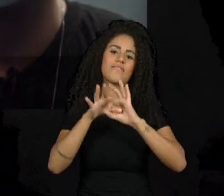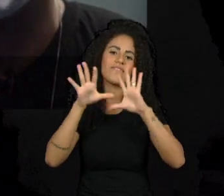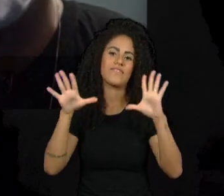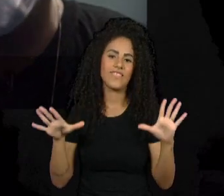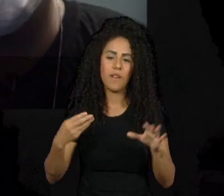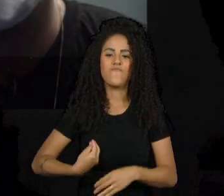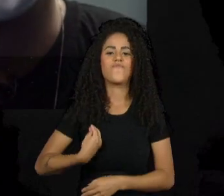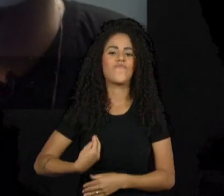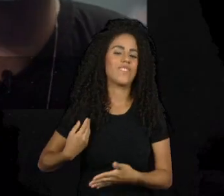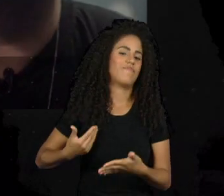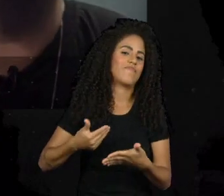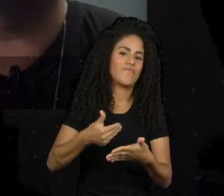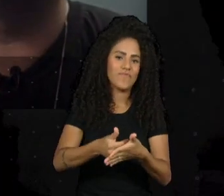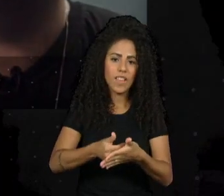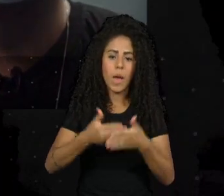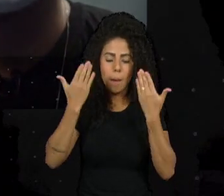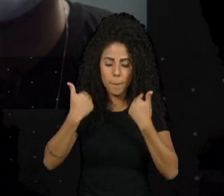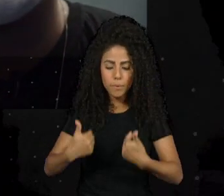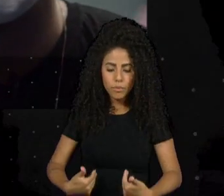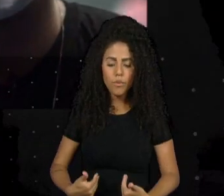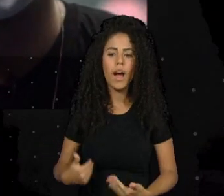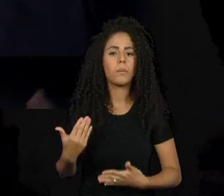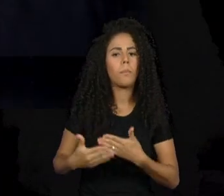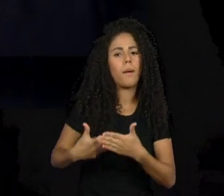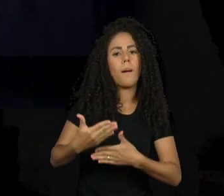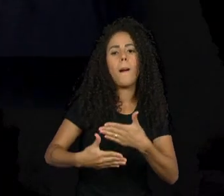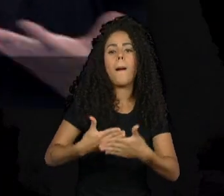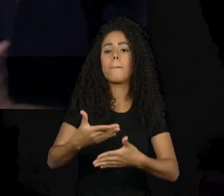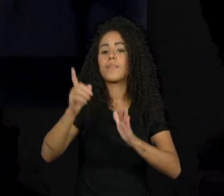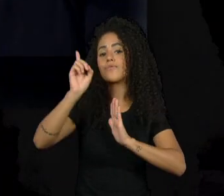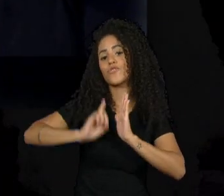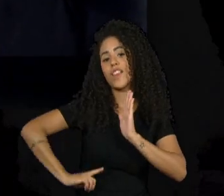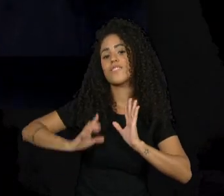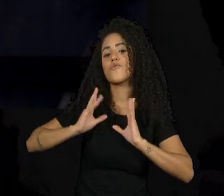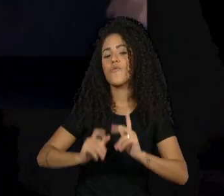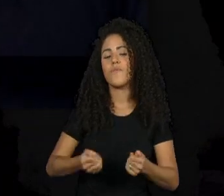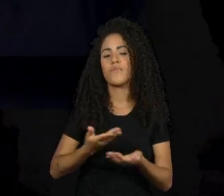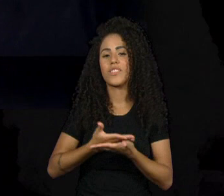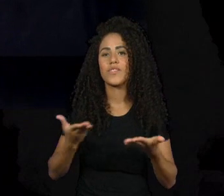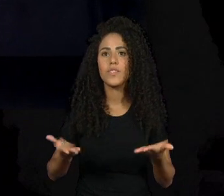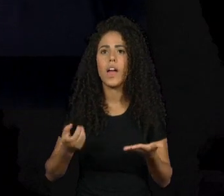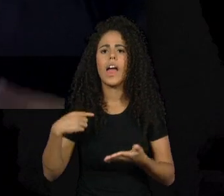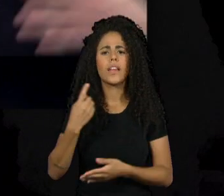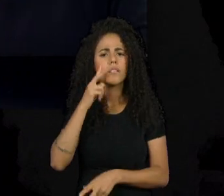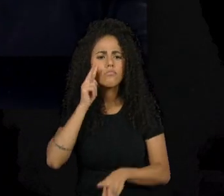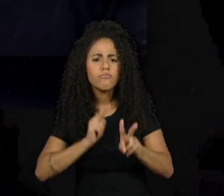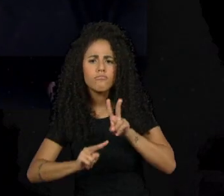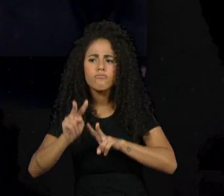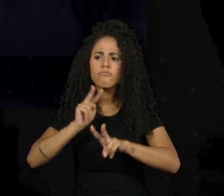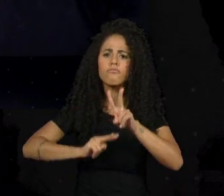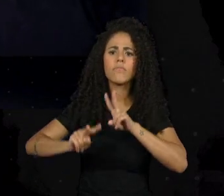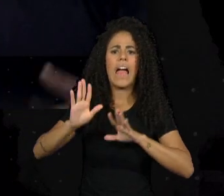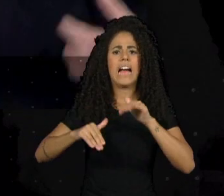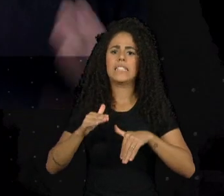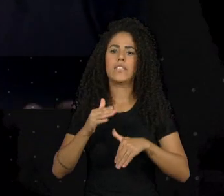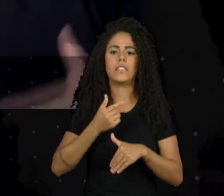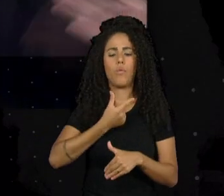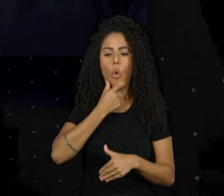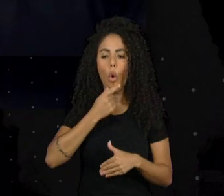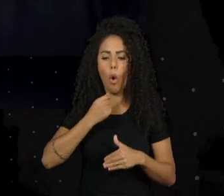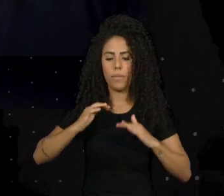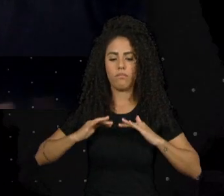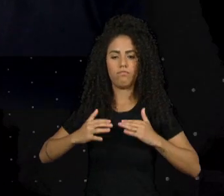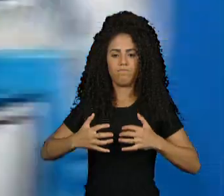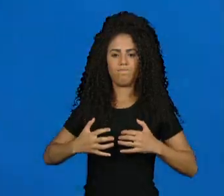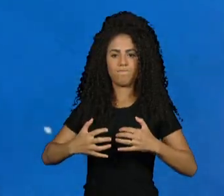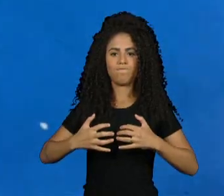corpo operante, como um corpo produtivo. E aí o momento que a gente está aqui jogando, que a gente vê meninos com peito, jogando de top e